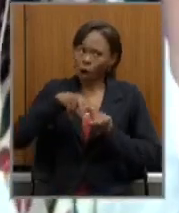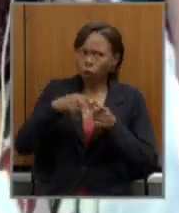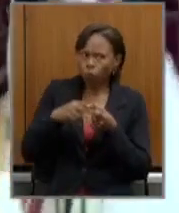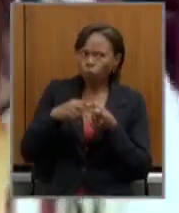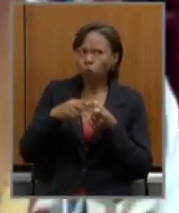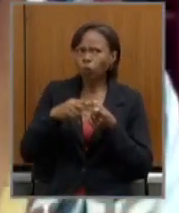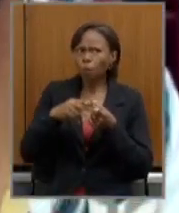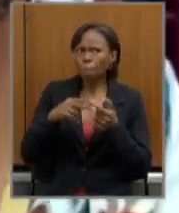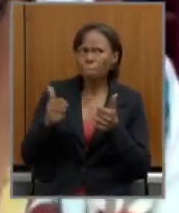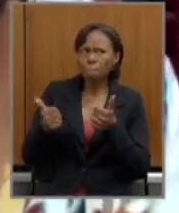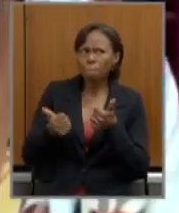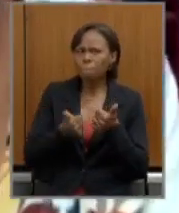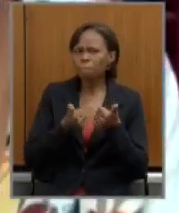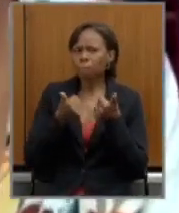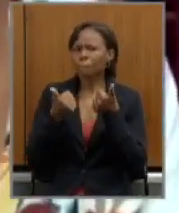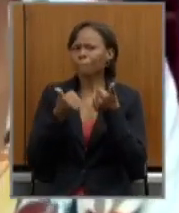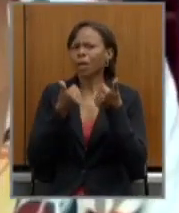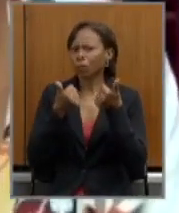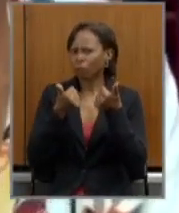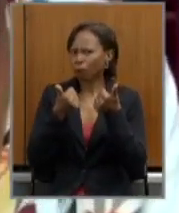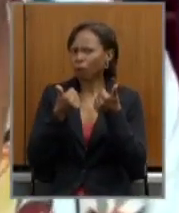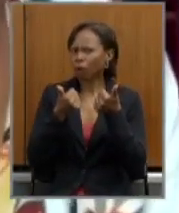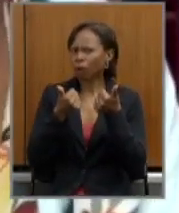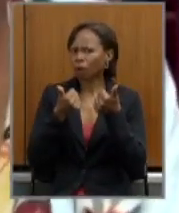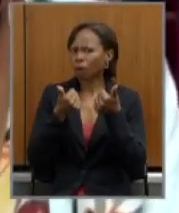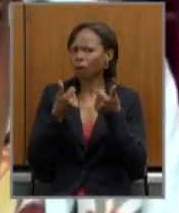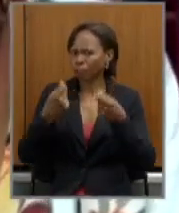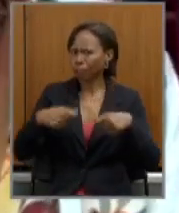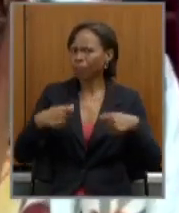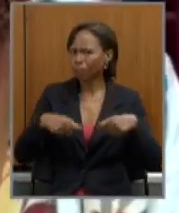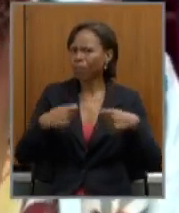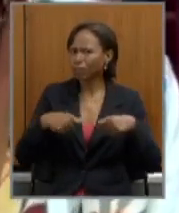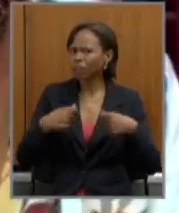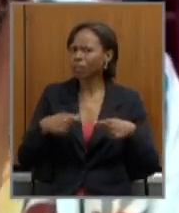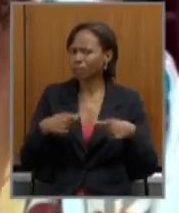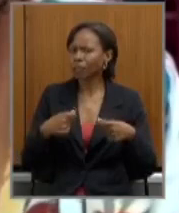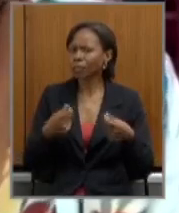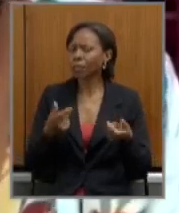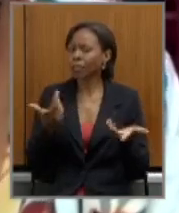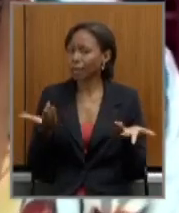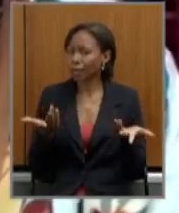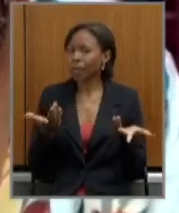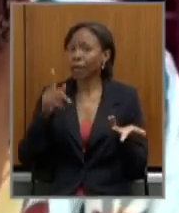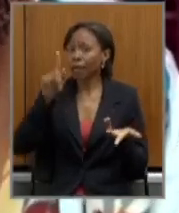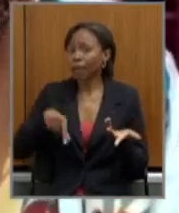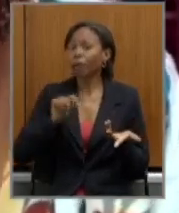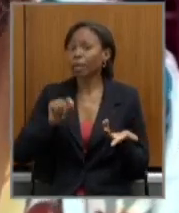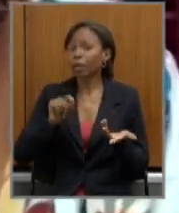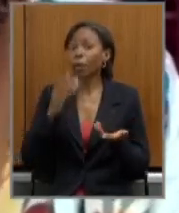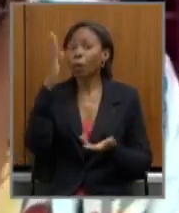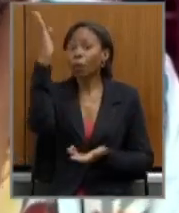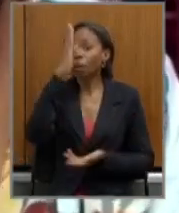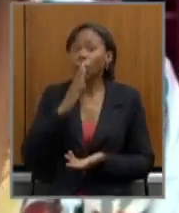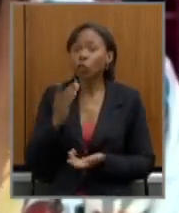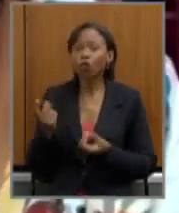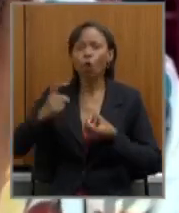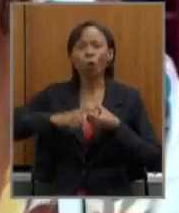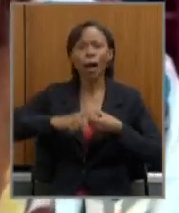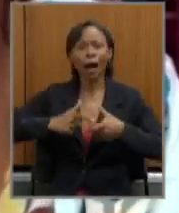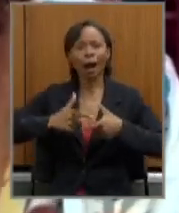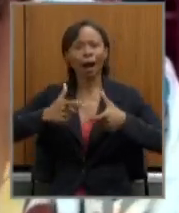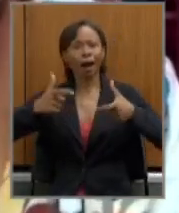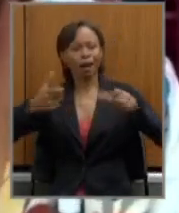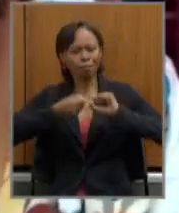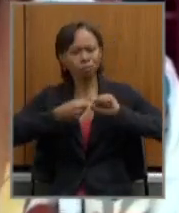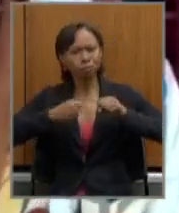fiscal que deveríamos ter e trabalhar para que a gente tenha é o Brasil voltar a crescer Minas Gerais